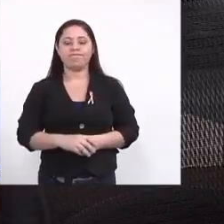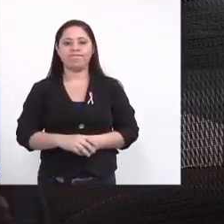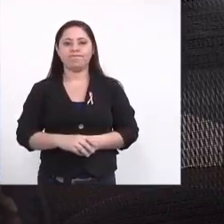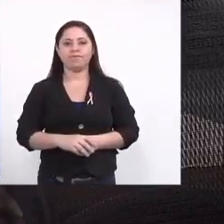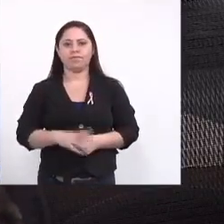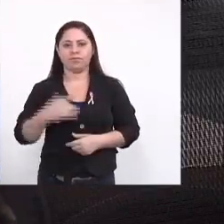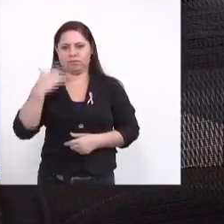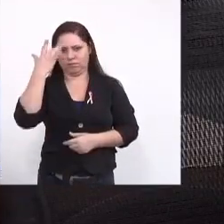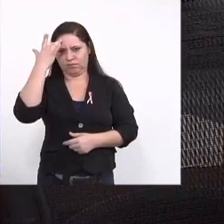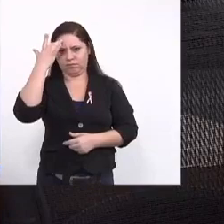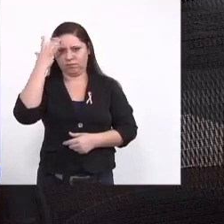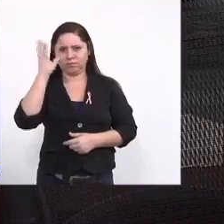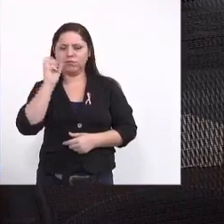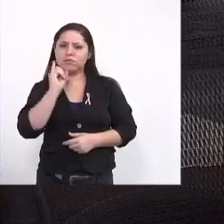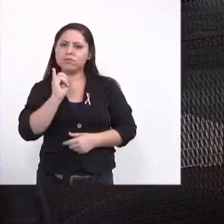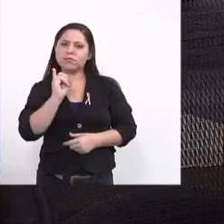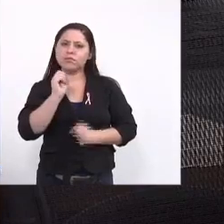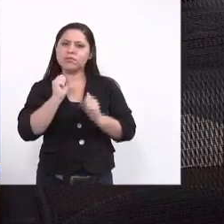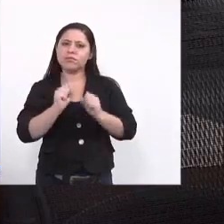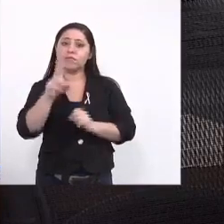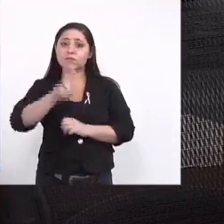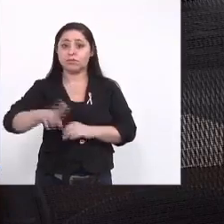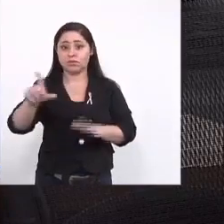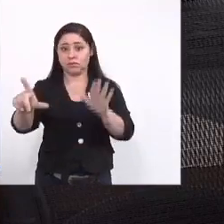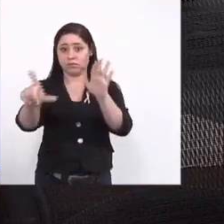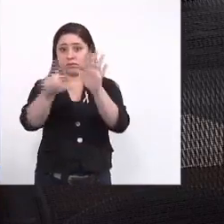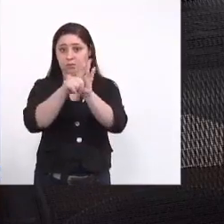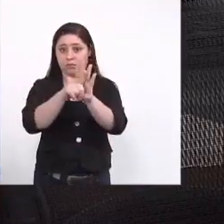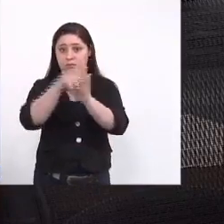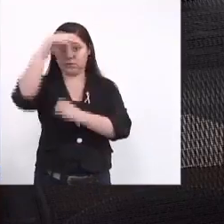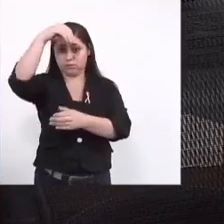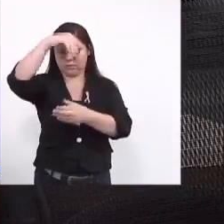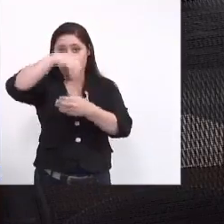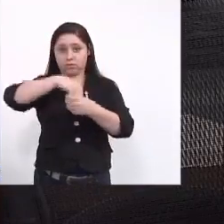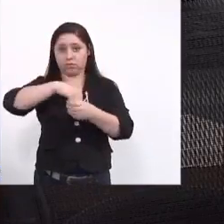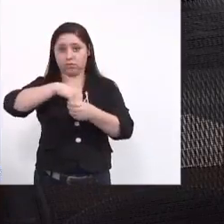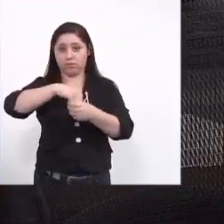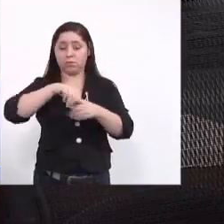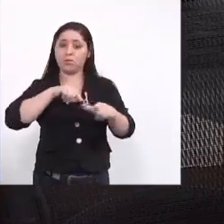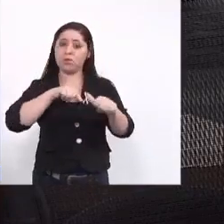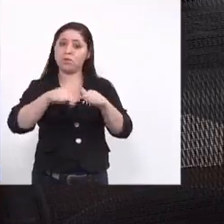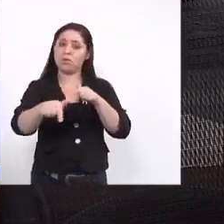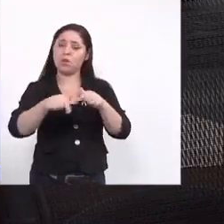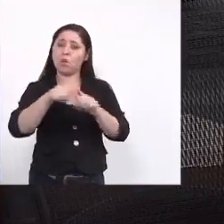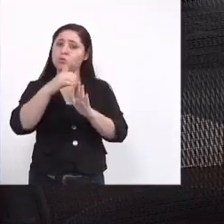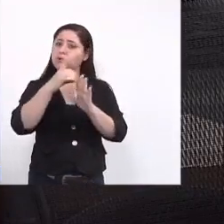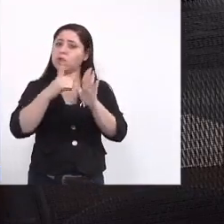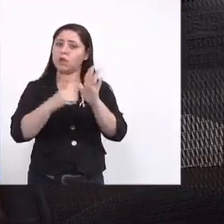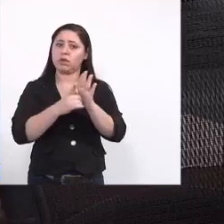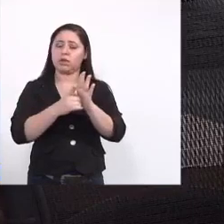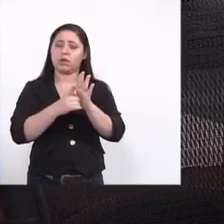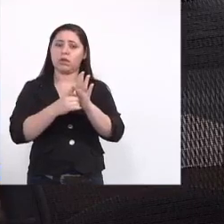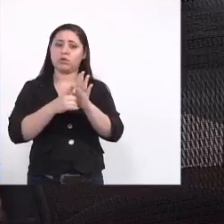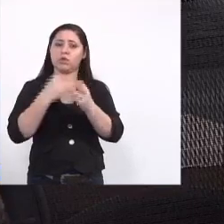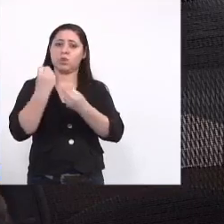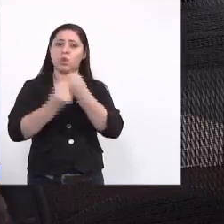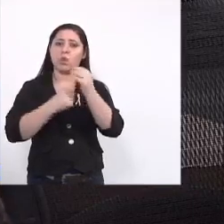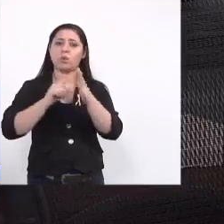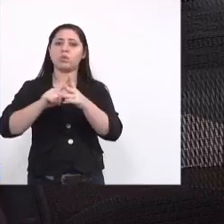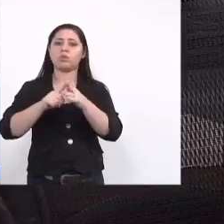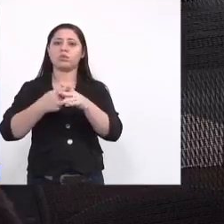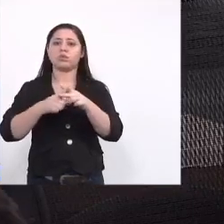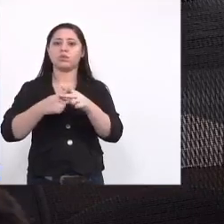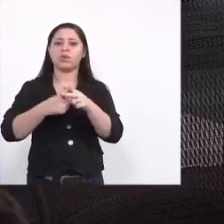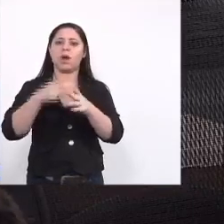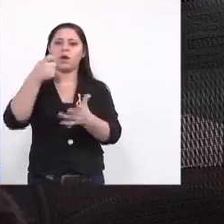eu não sei se a gente pode usar uma lei dentro desse desse trabalho ou um decreto um instrumento que possa